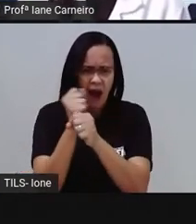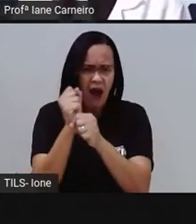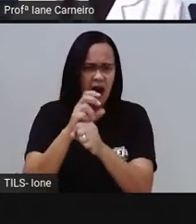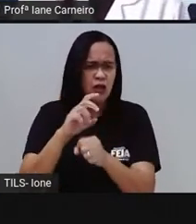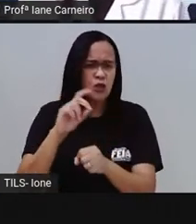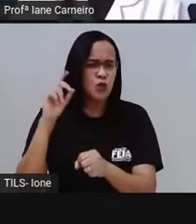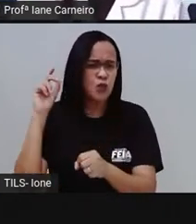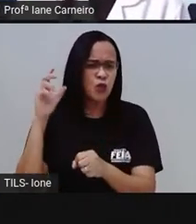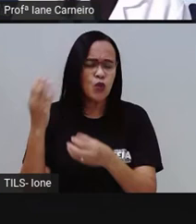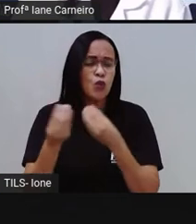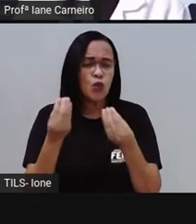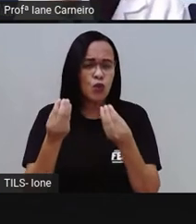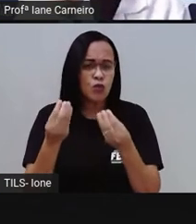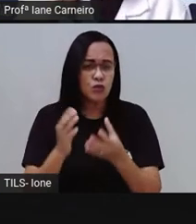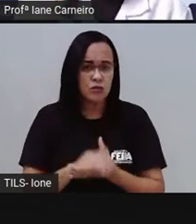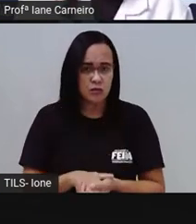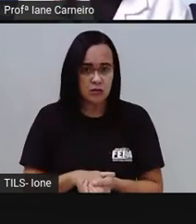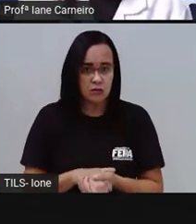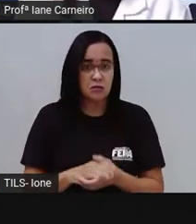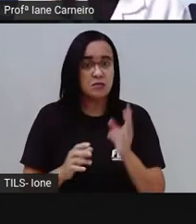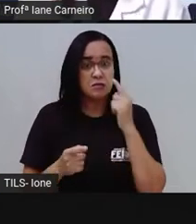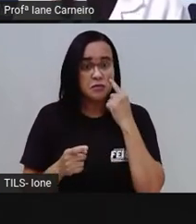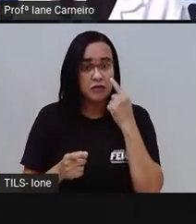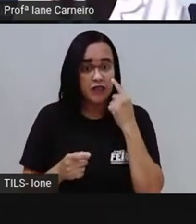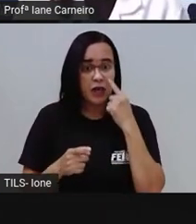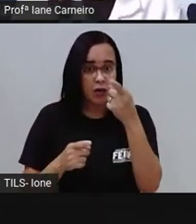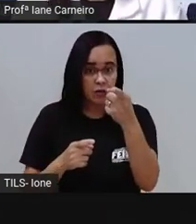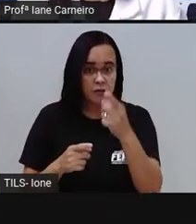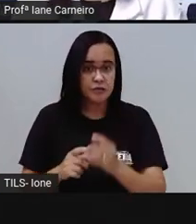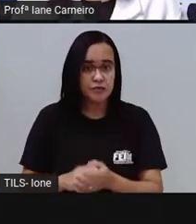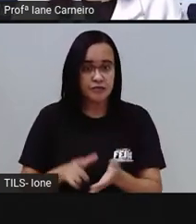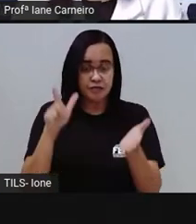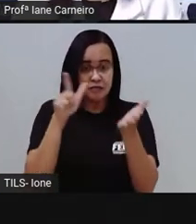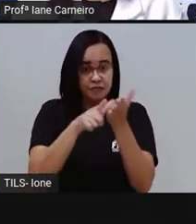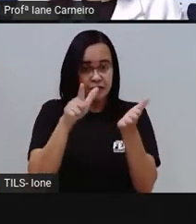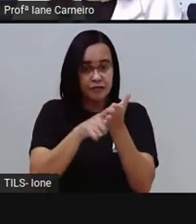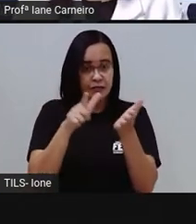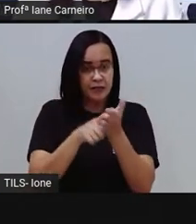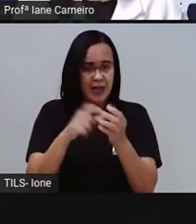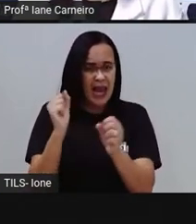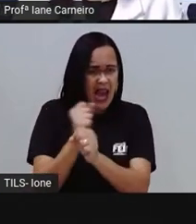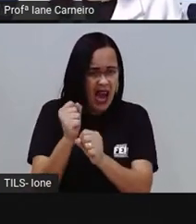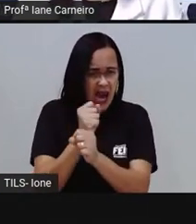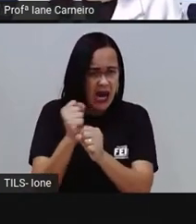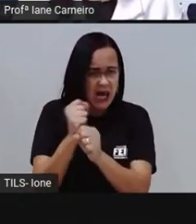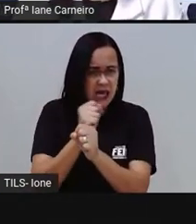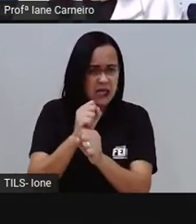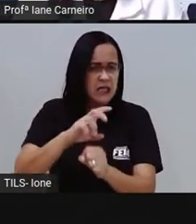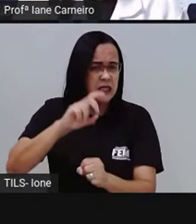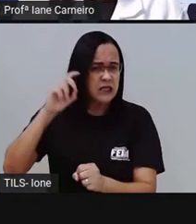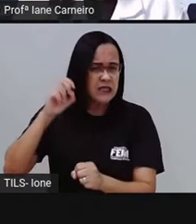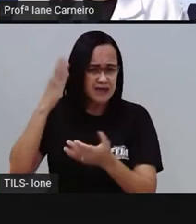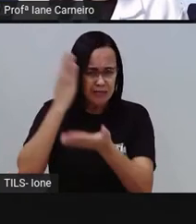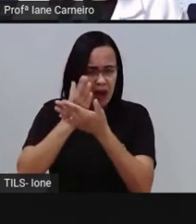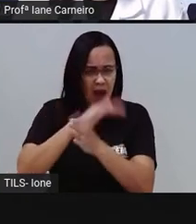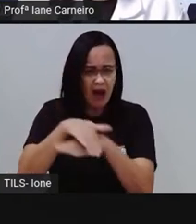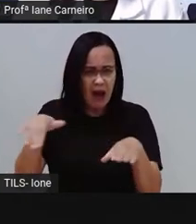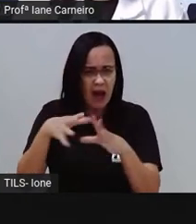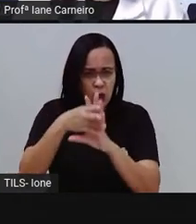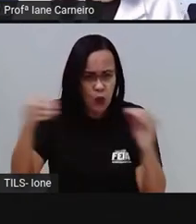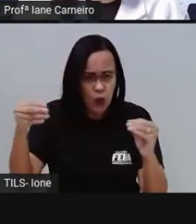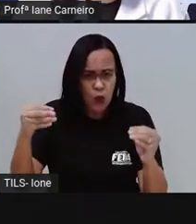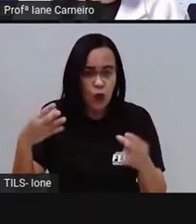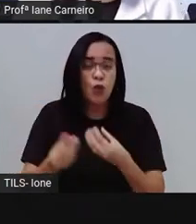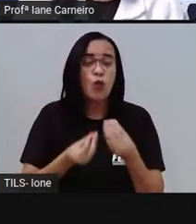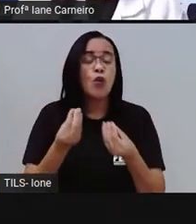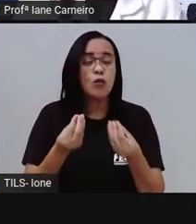decomposição de alguns deles, então aqui, ó, o papel, ele leva, deixa a prova ativar a caneta aqui, ó, o papel leva